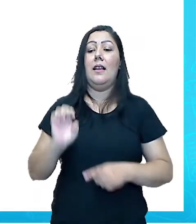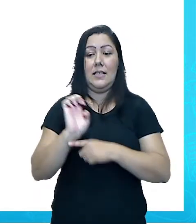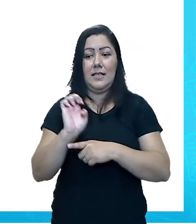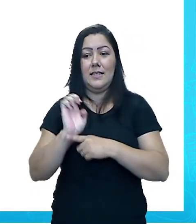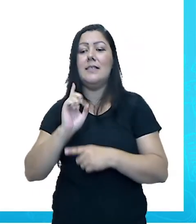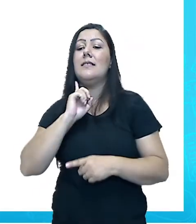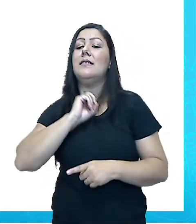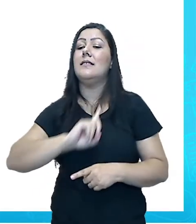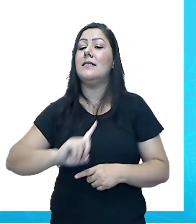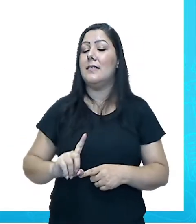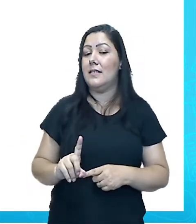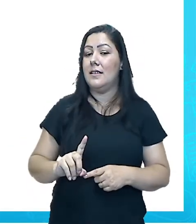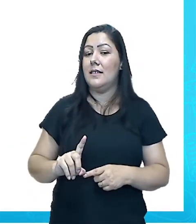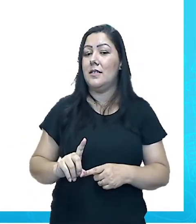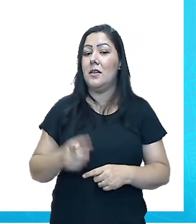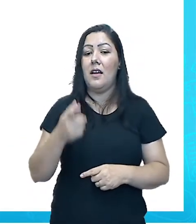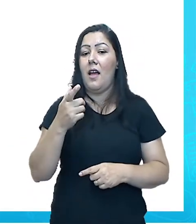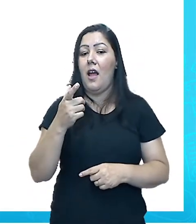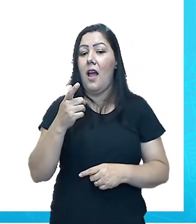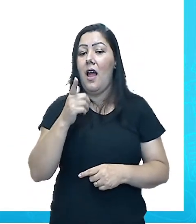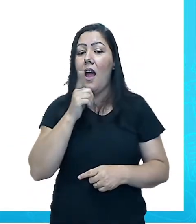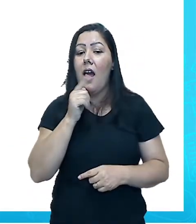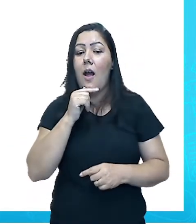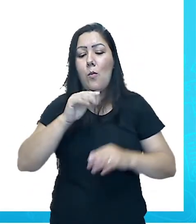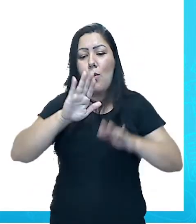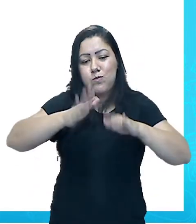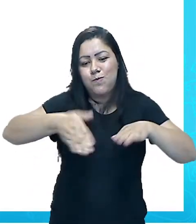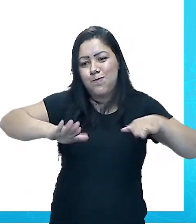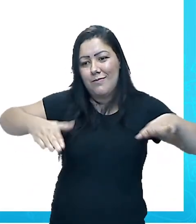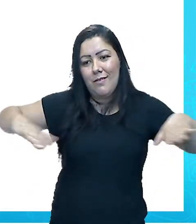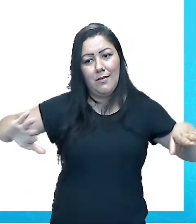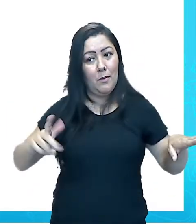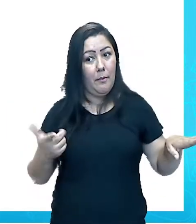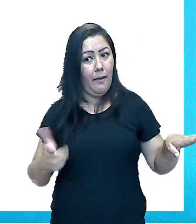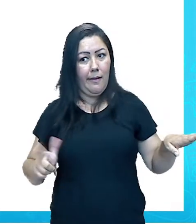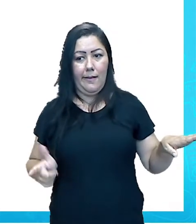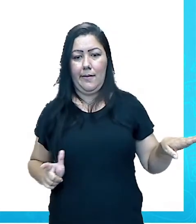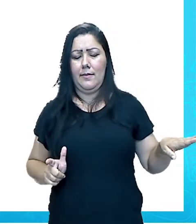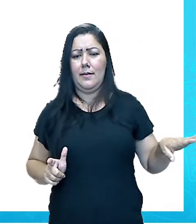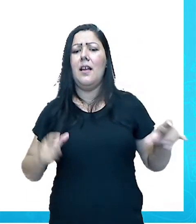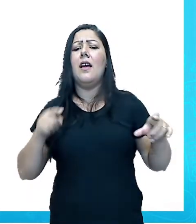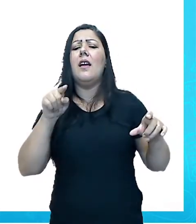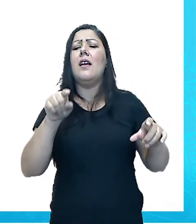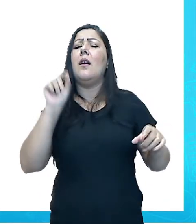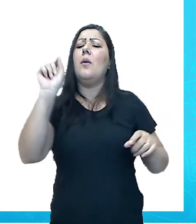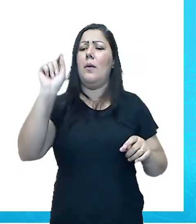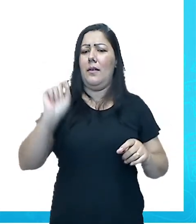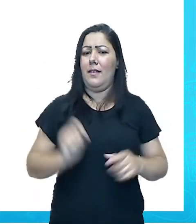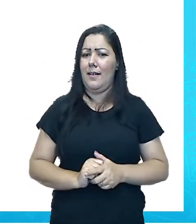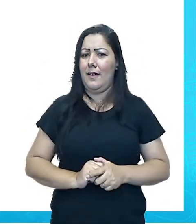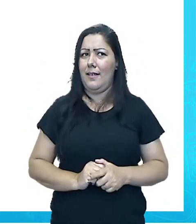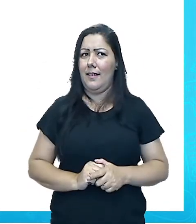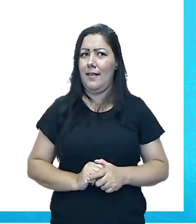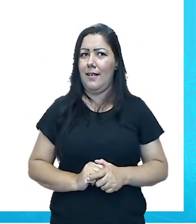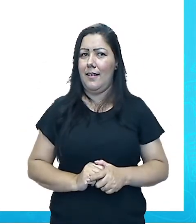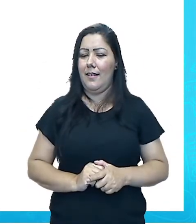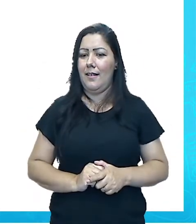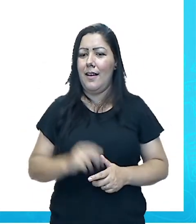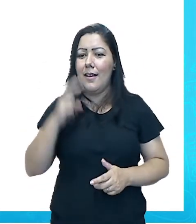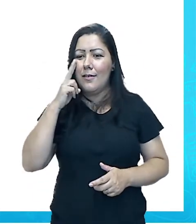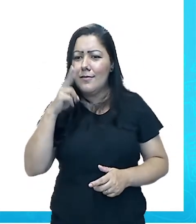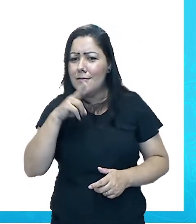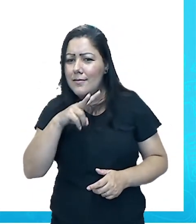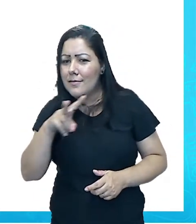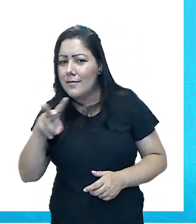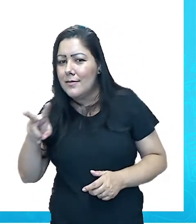mar da Chica da Silva, já mostra que teve uma intervenção humana. E aqui nós vemos, bem